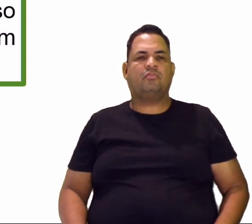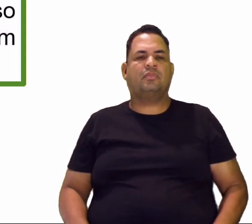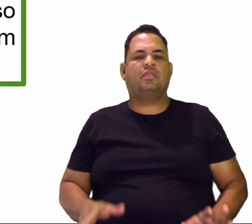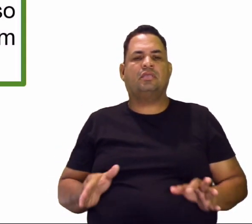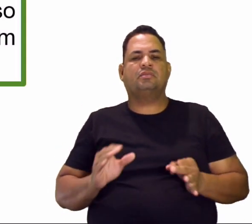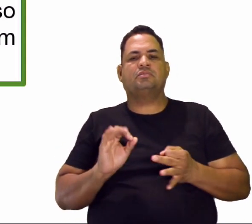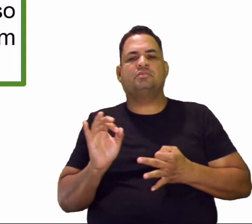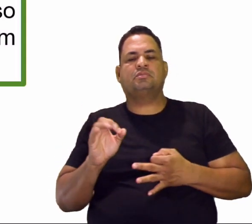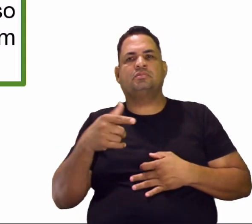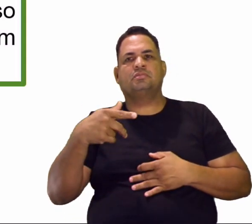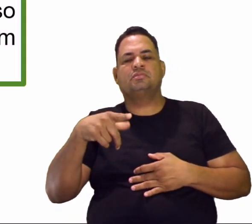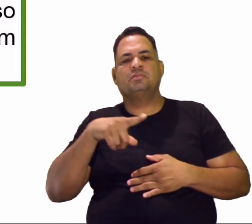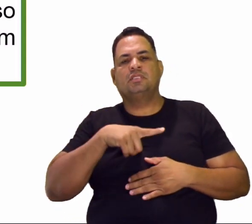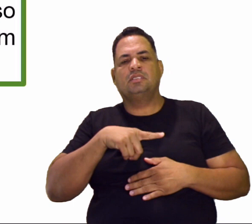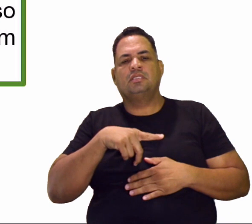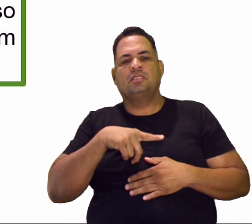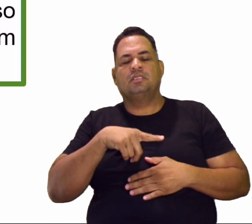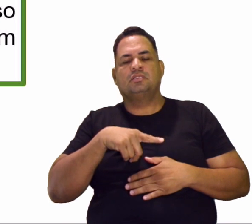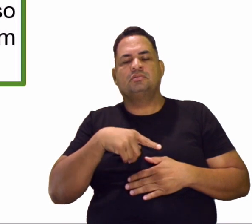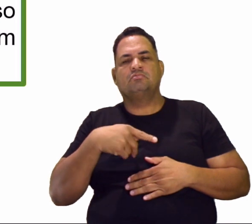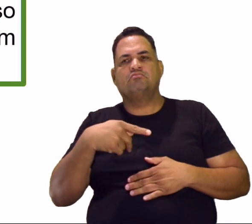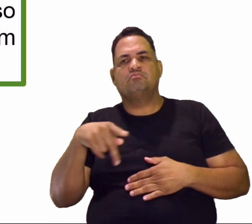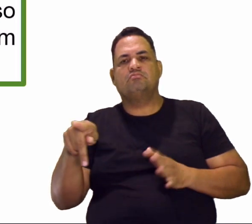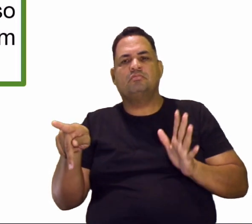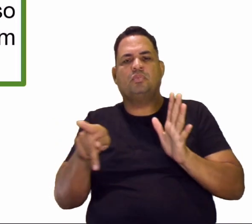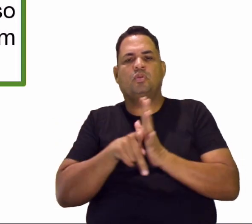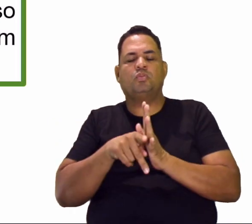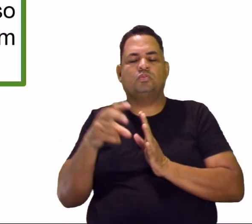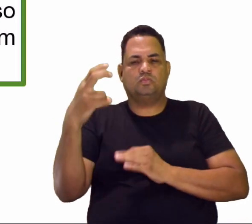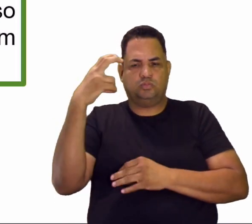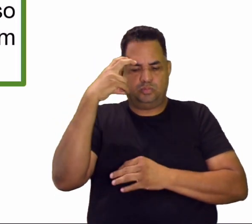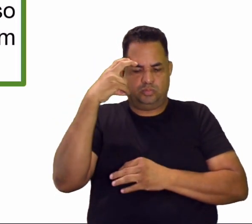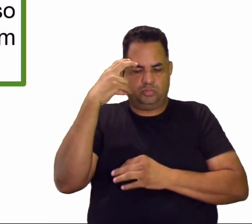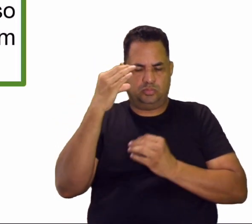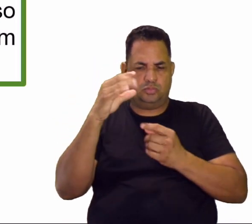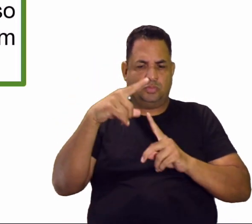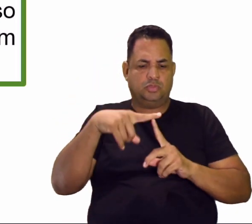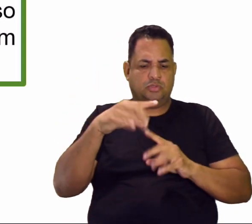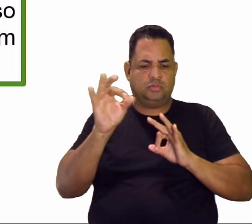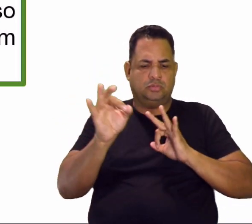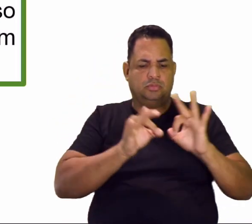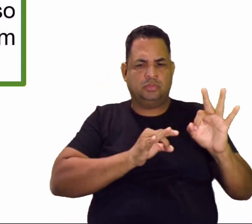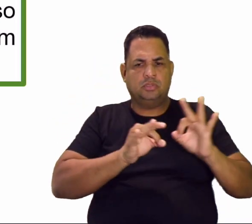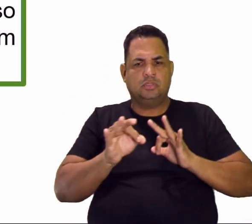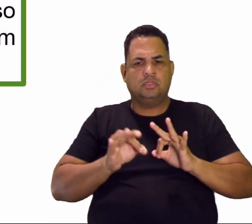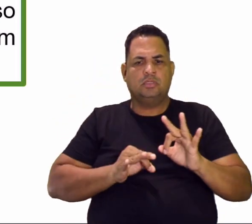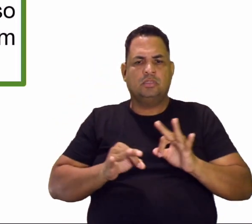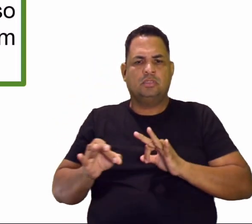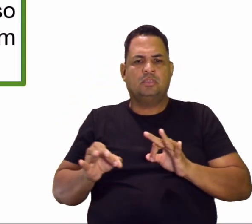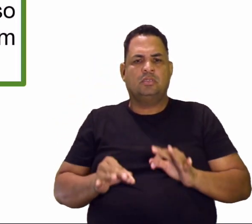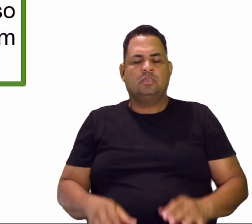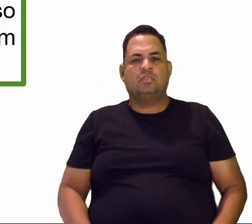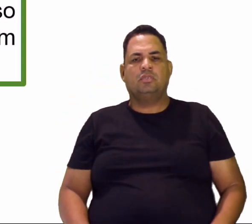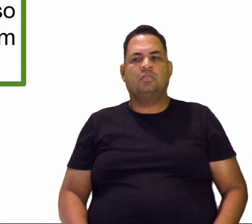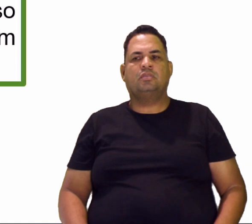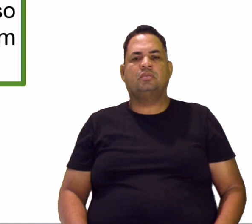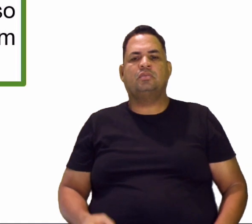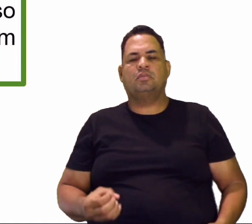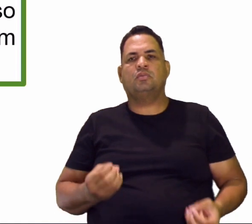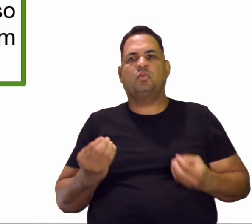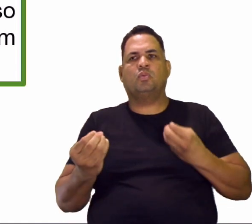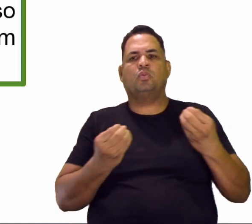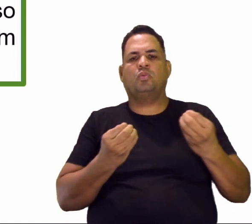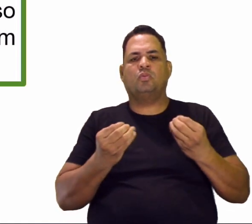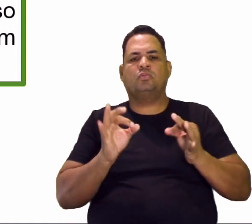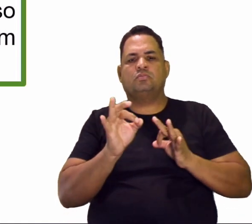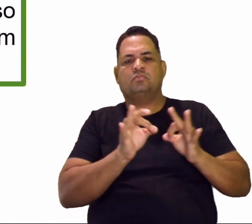ali a sua cultura, têm o seu tipo de organização. O modo